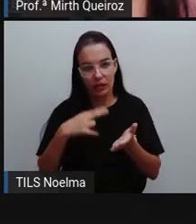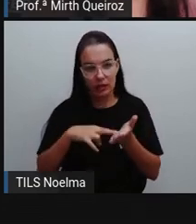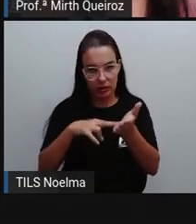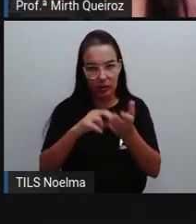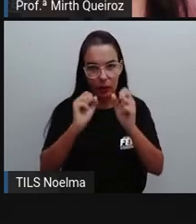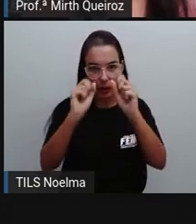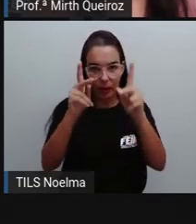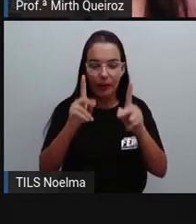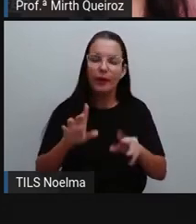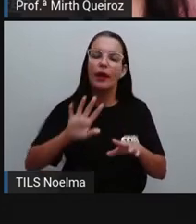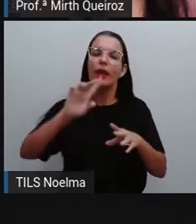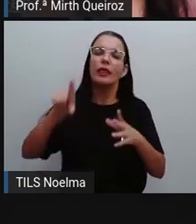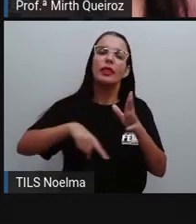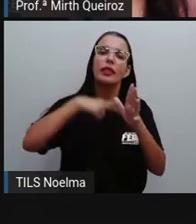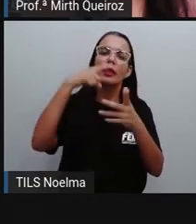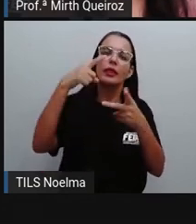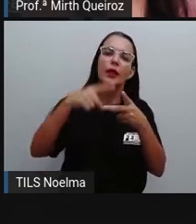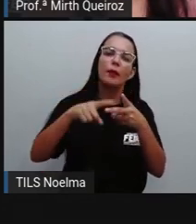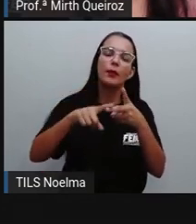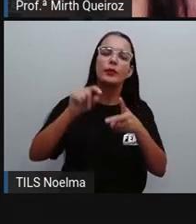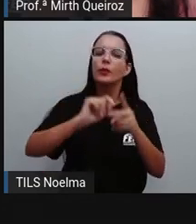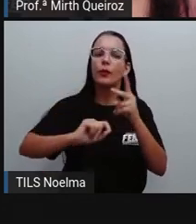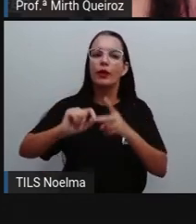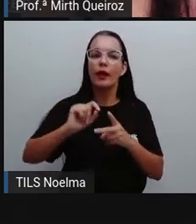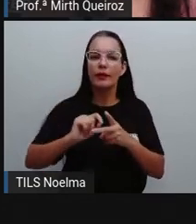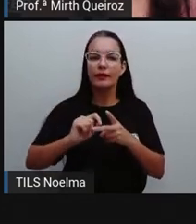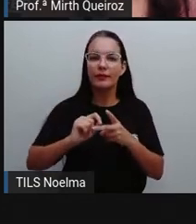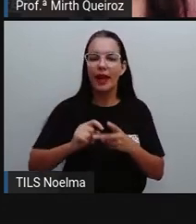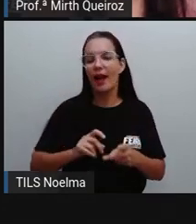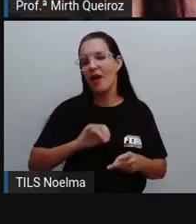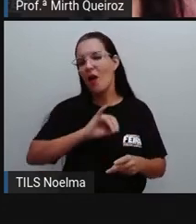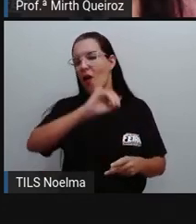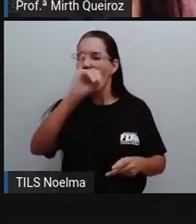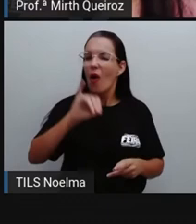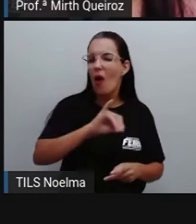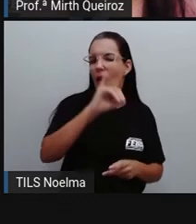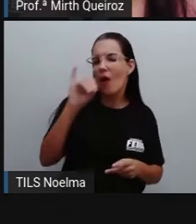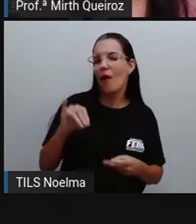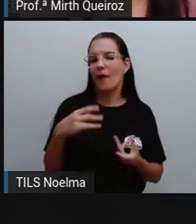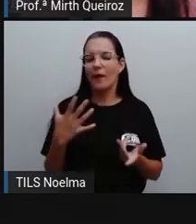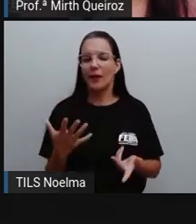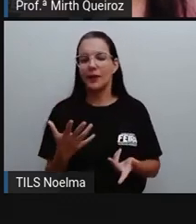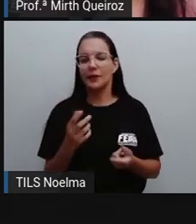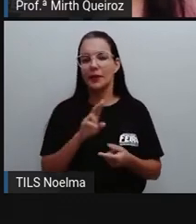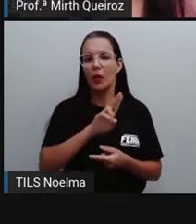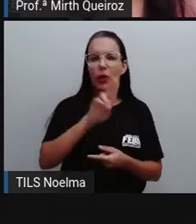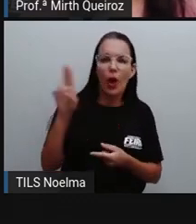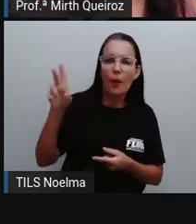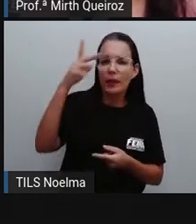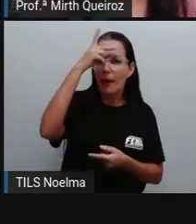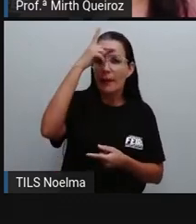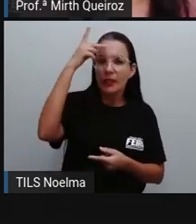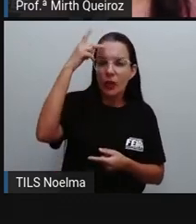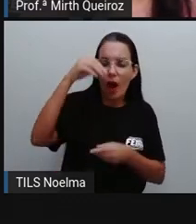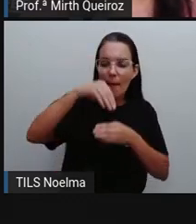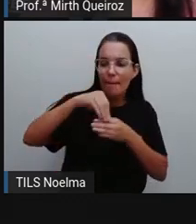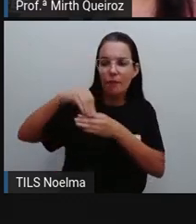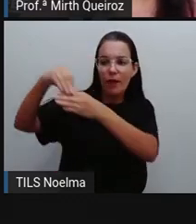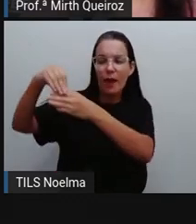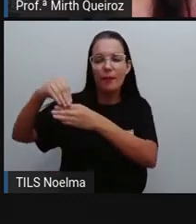Em seguida, o que a gente vai colocar? A saudação inicial, o vocativo ali, que a gente vai utilizar.